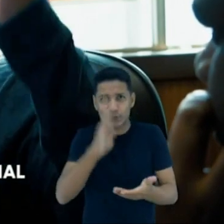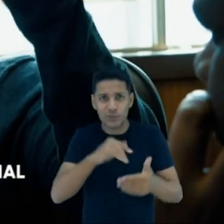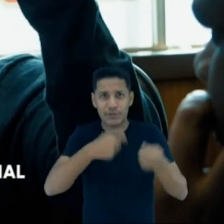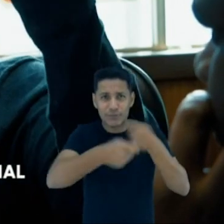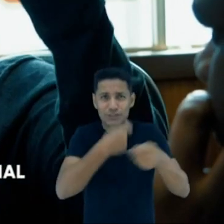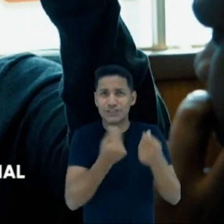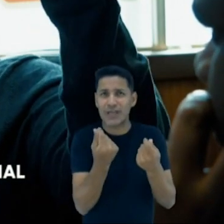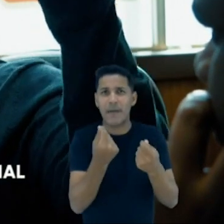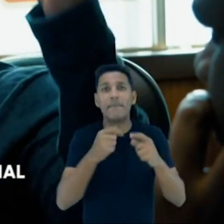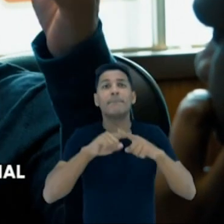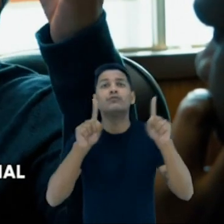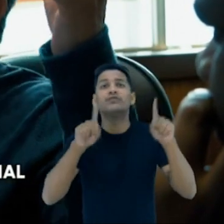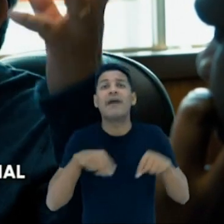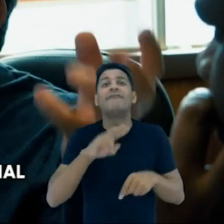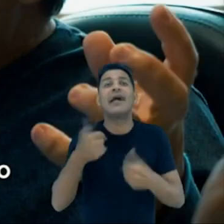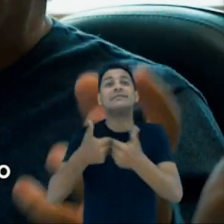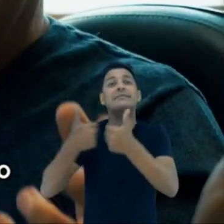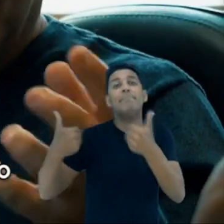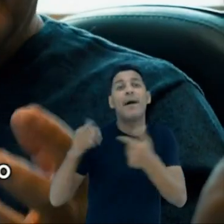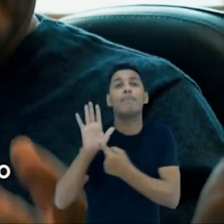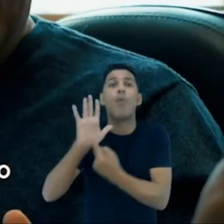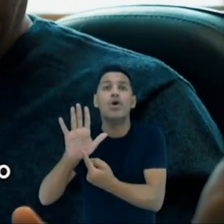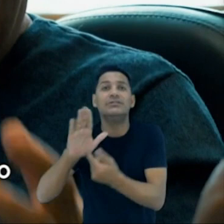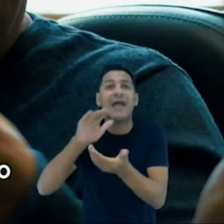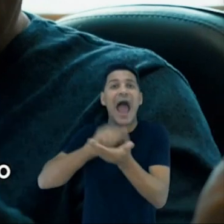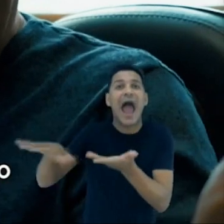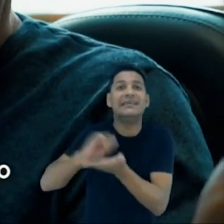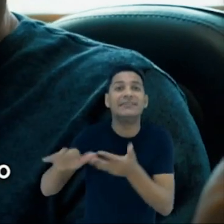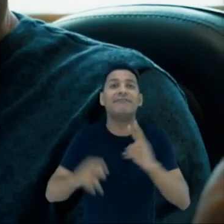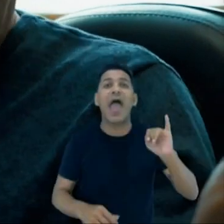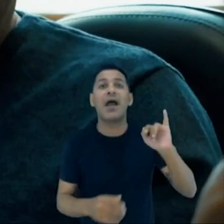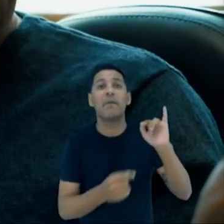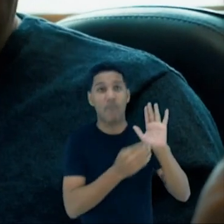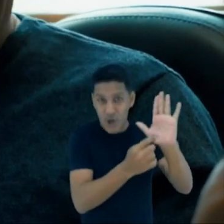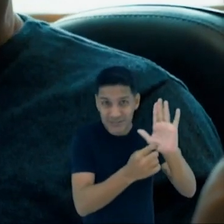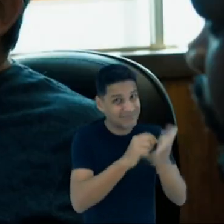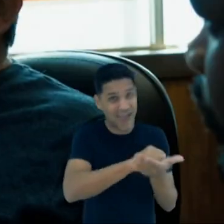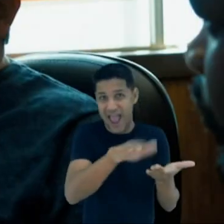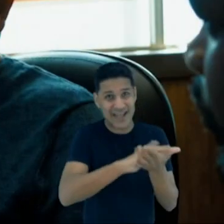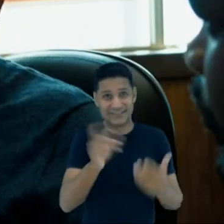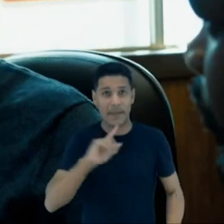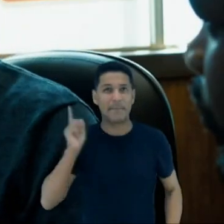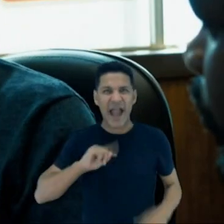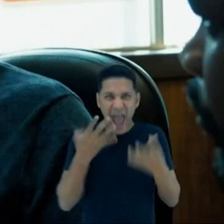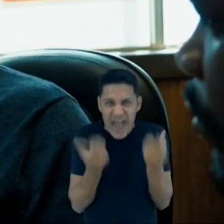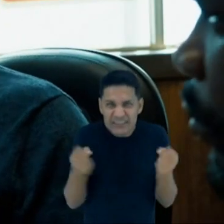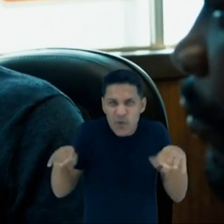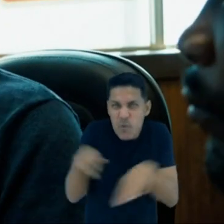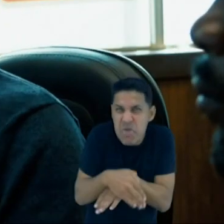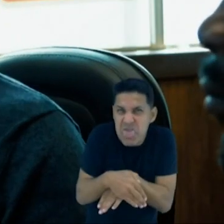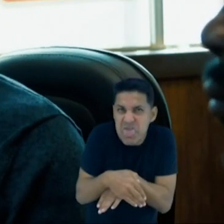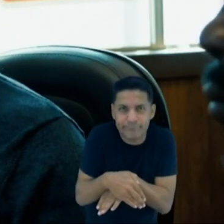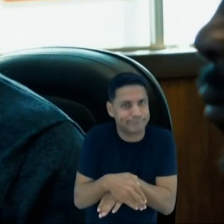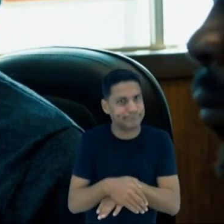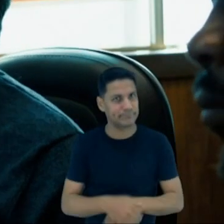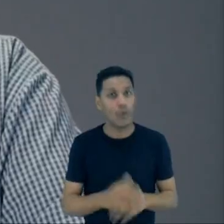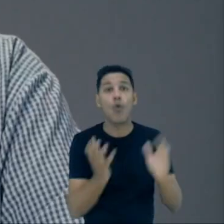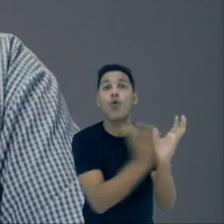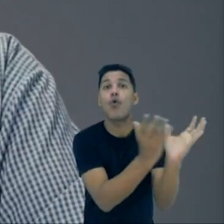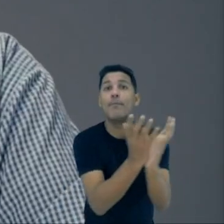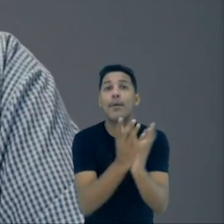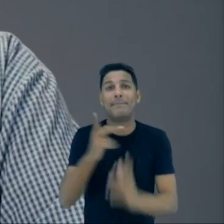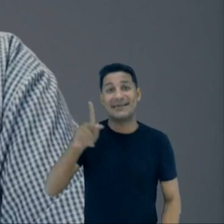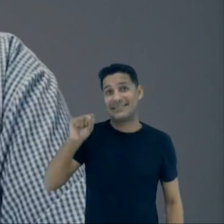Os funcionários do Tesouro Nacional é que vão dizer o que vai ser gasto, o que não vai ser gasto. É Minas Gerais abrir mão da sua soberania.